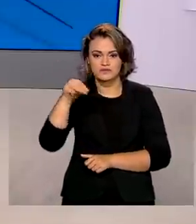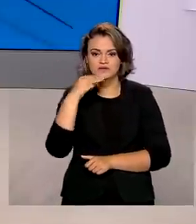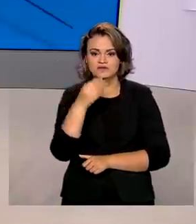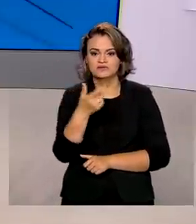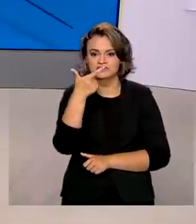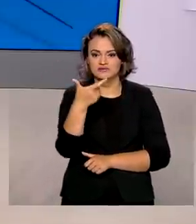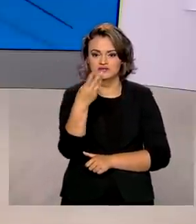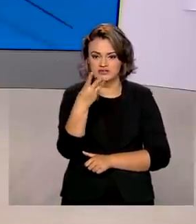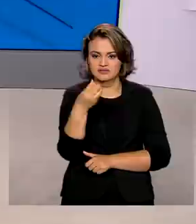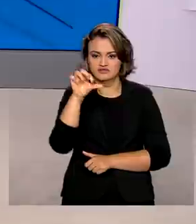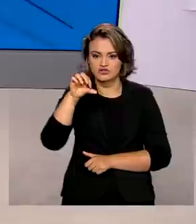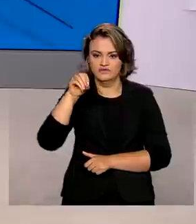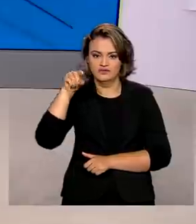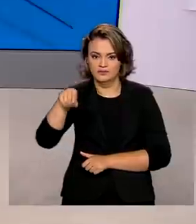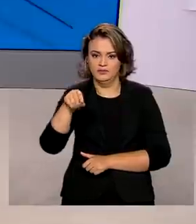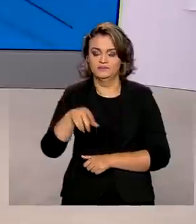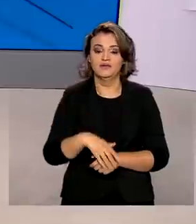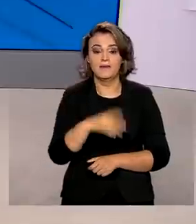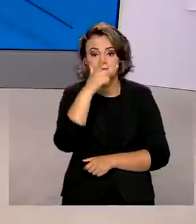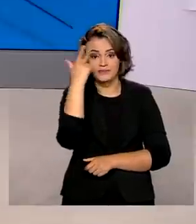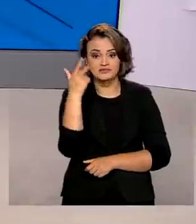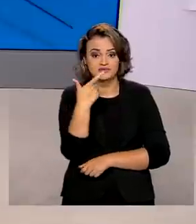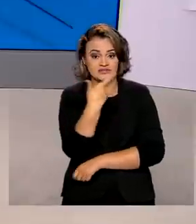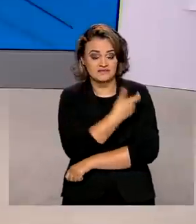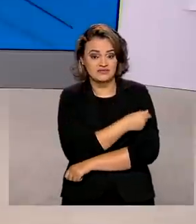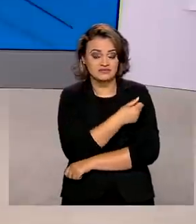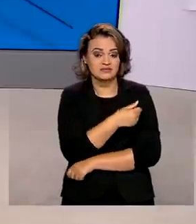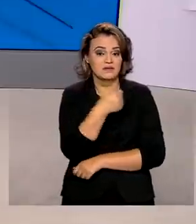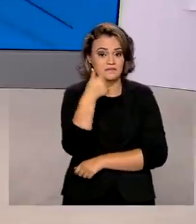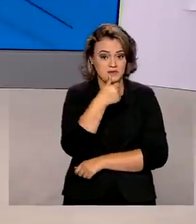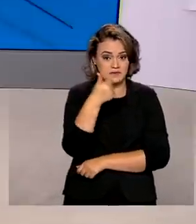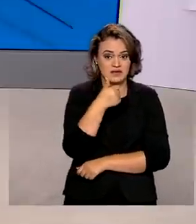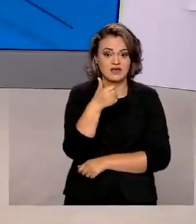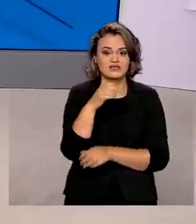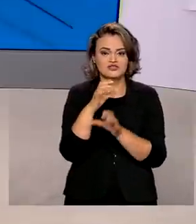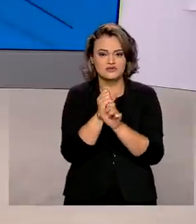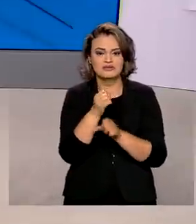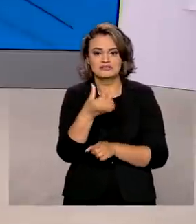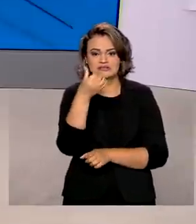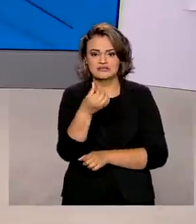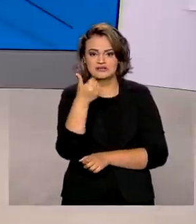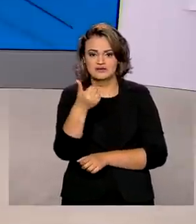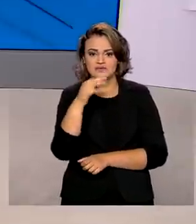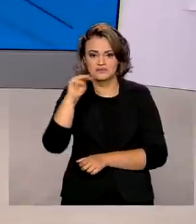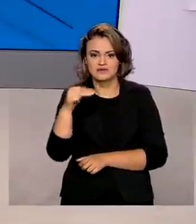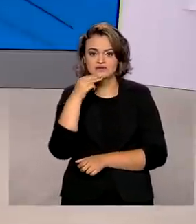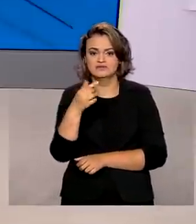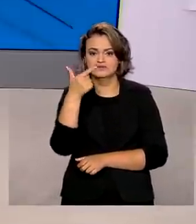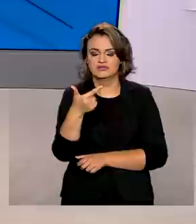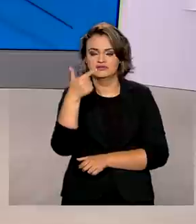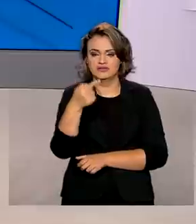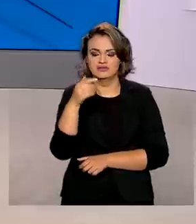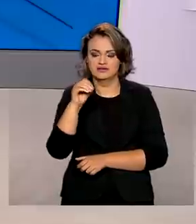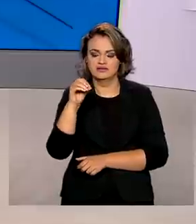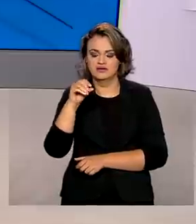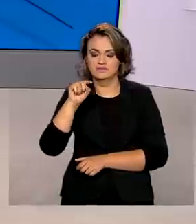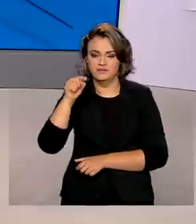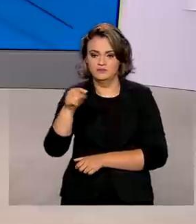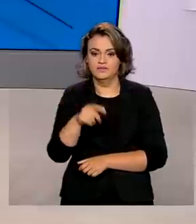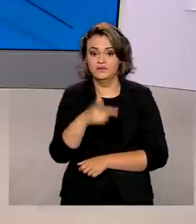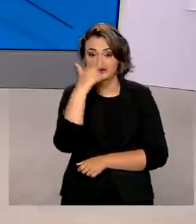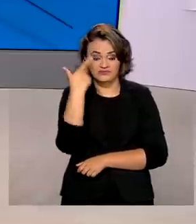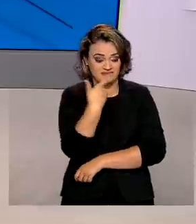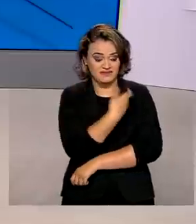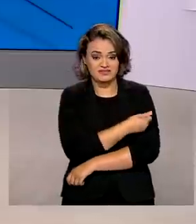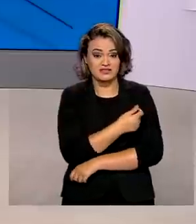390 mil. As pessoas vacinadas com a primeira dose já são 61 milhões, 270 mil. E as pessoas